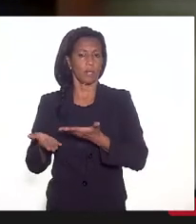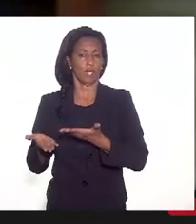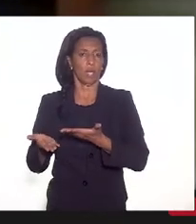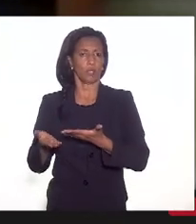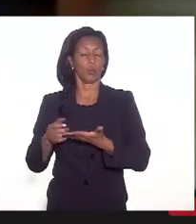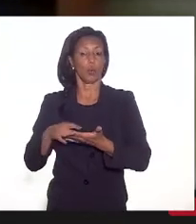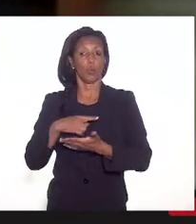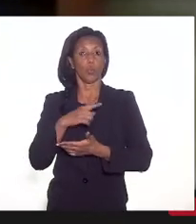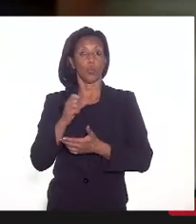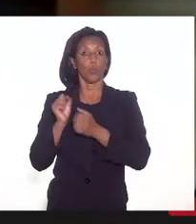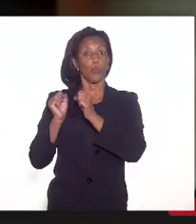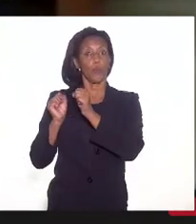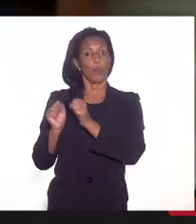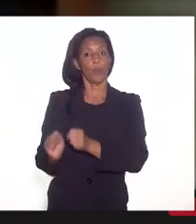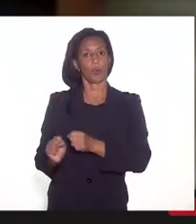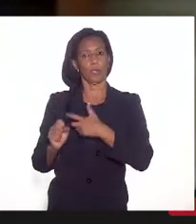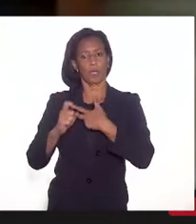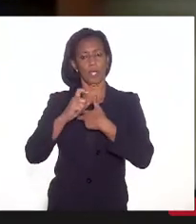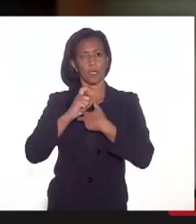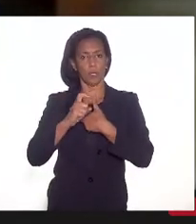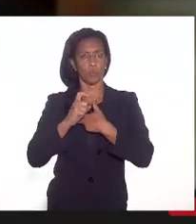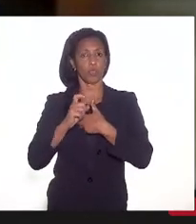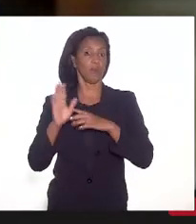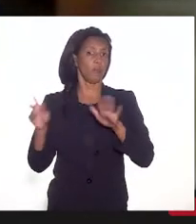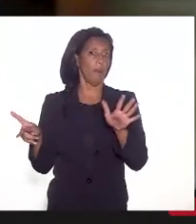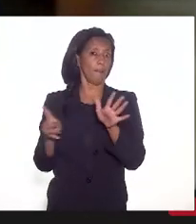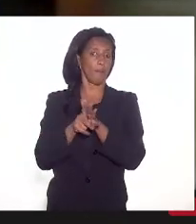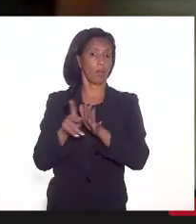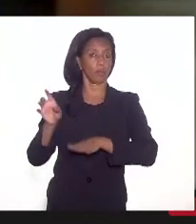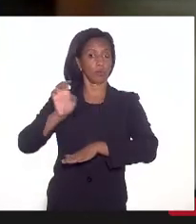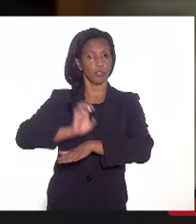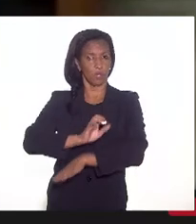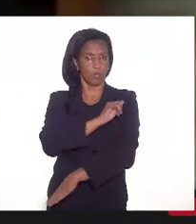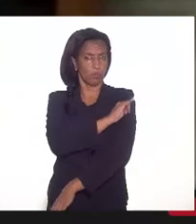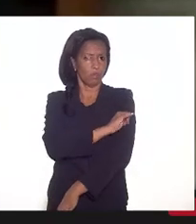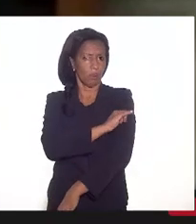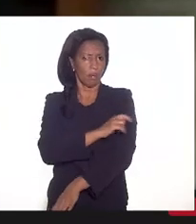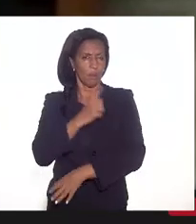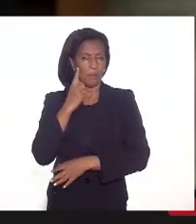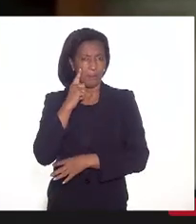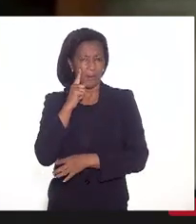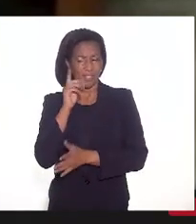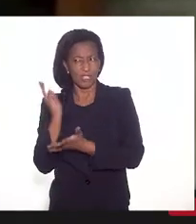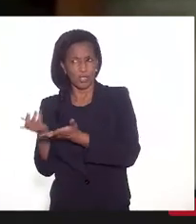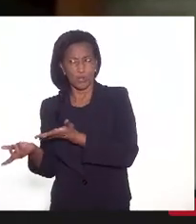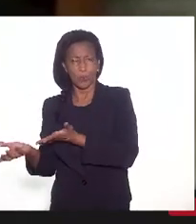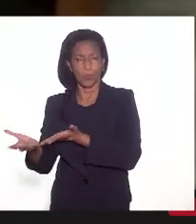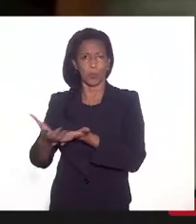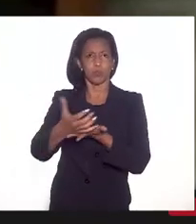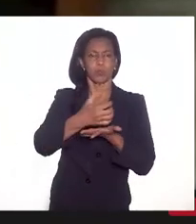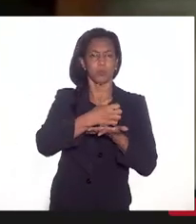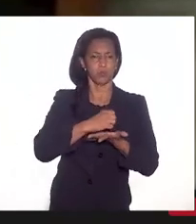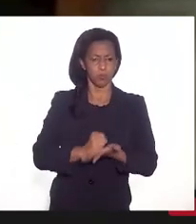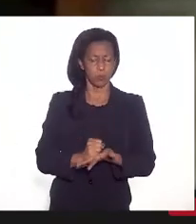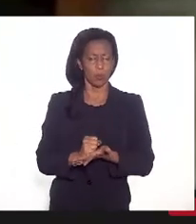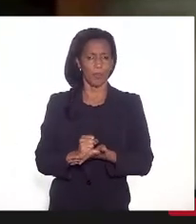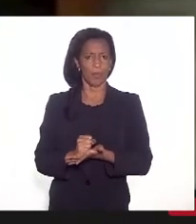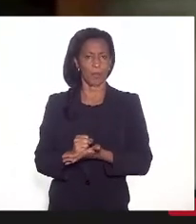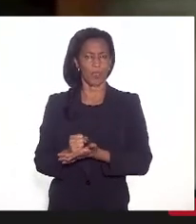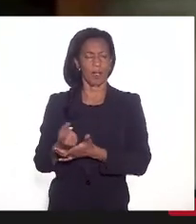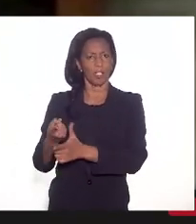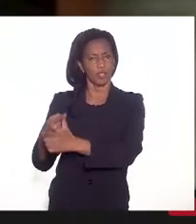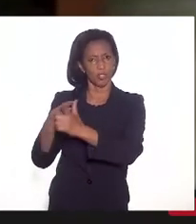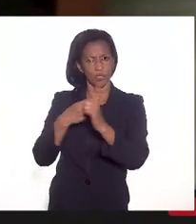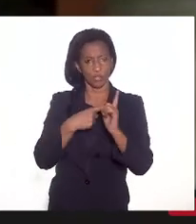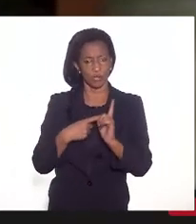Executivo, mas um plano do estado do Rio de Janeiro, para a gente tentar resgatar e recuperar as finanças públicas.